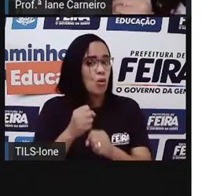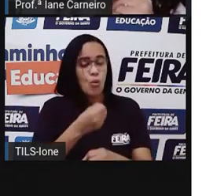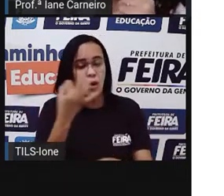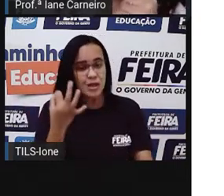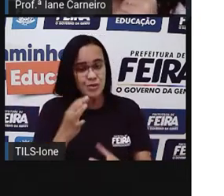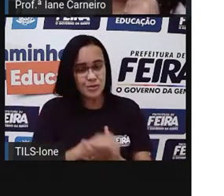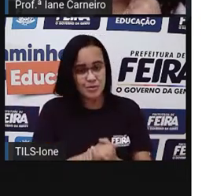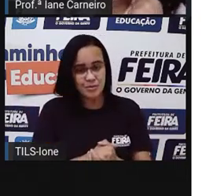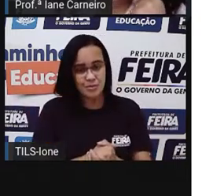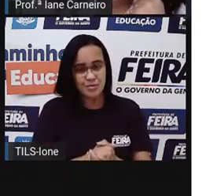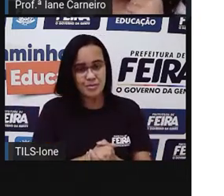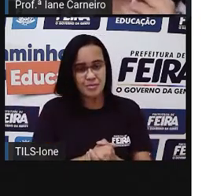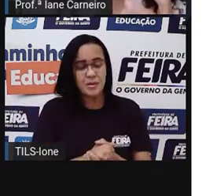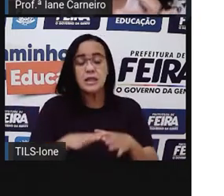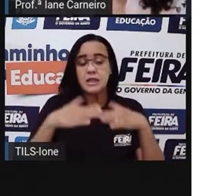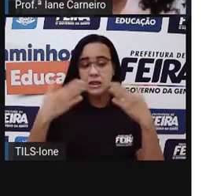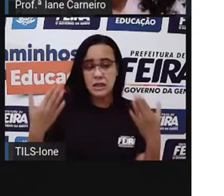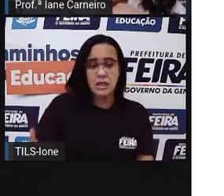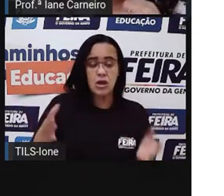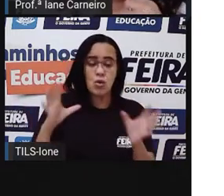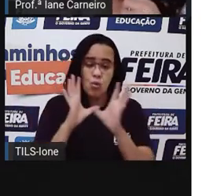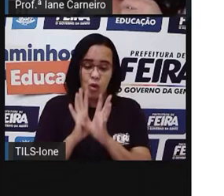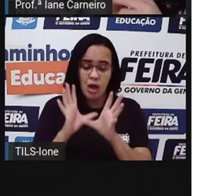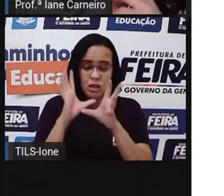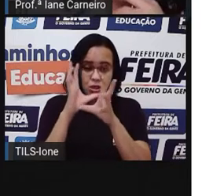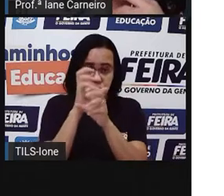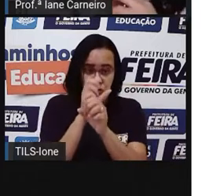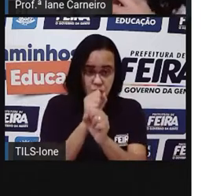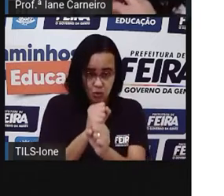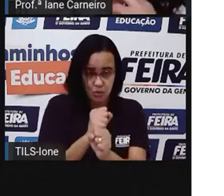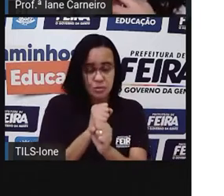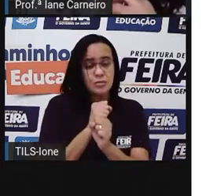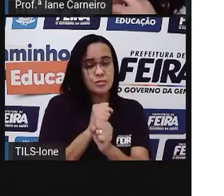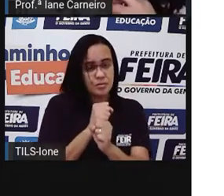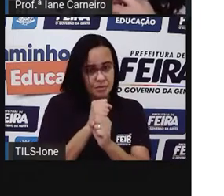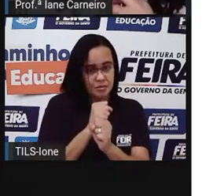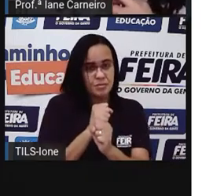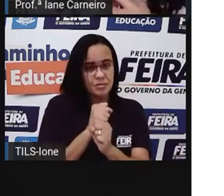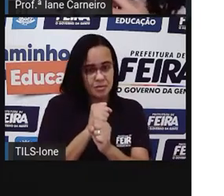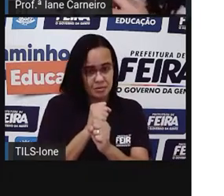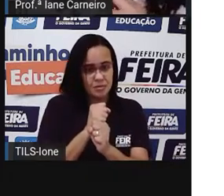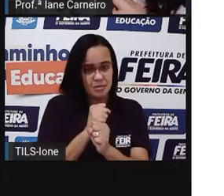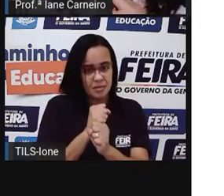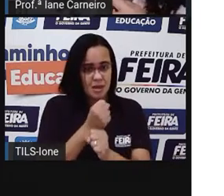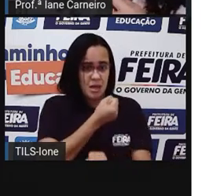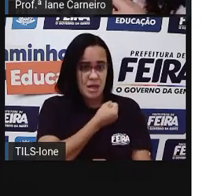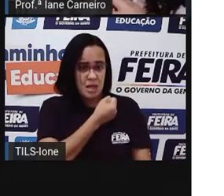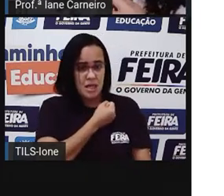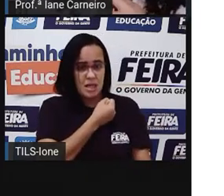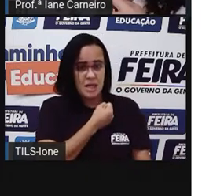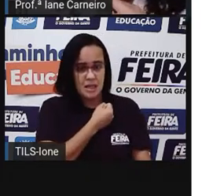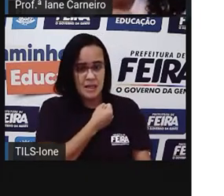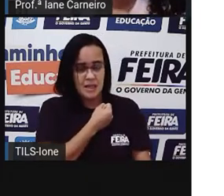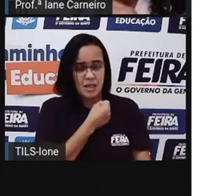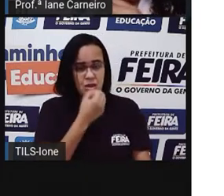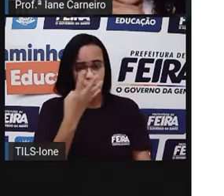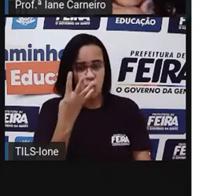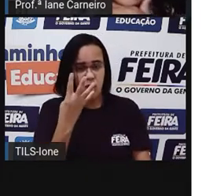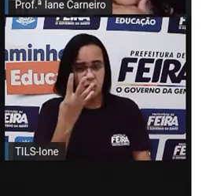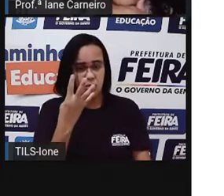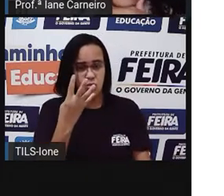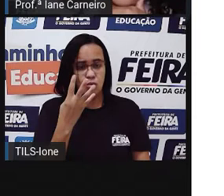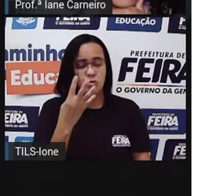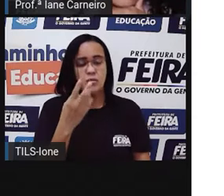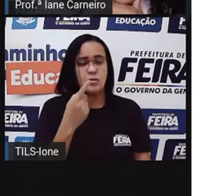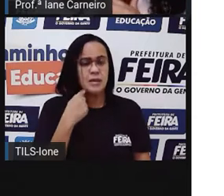Qual é a soma? Agora você vai juntar. Da quarta, ó. Qual é o valor da quarta? 100.